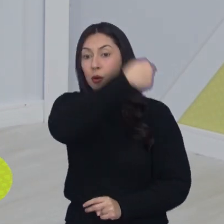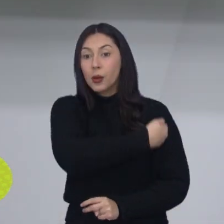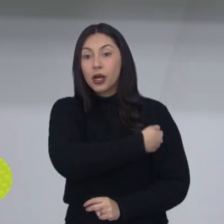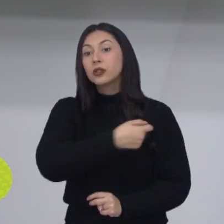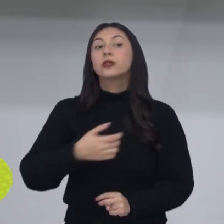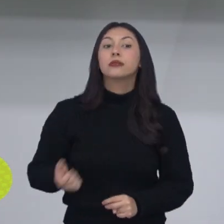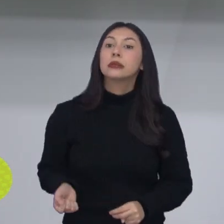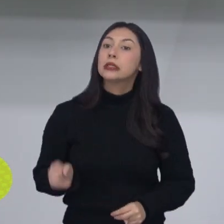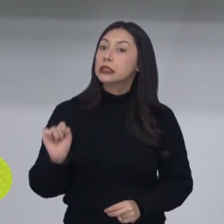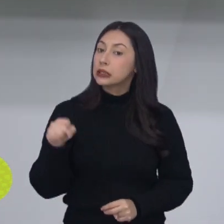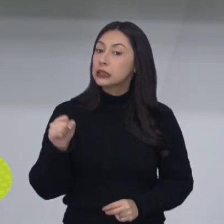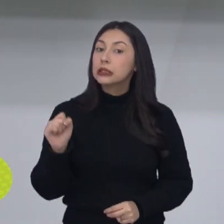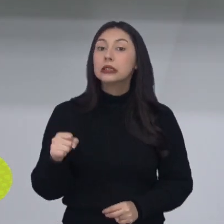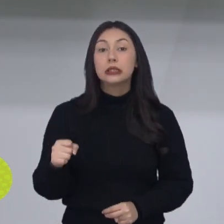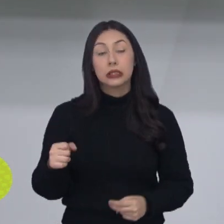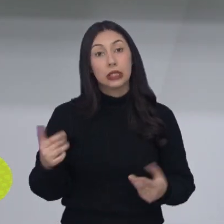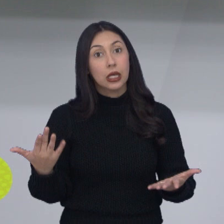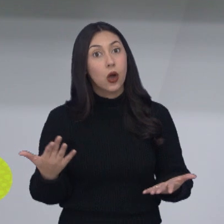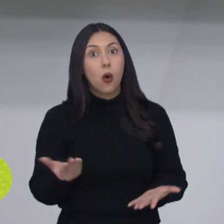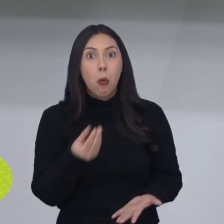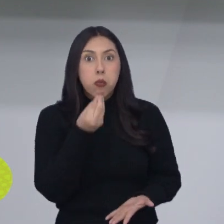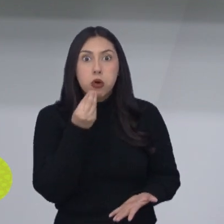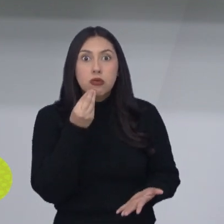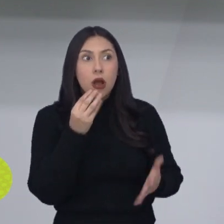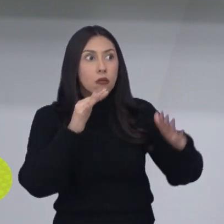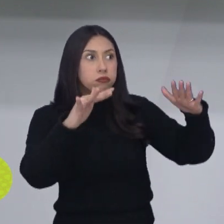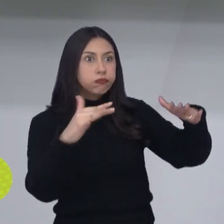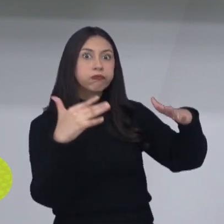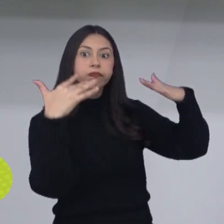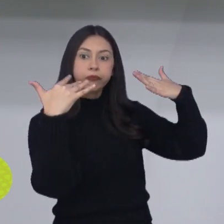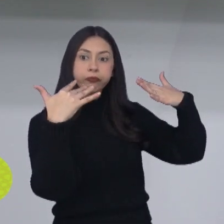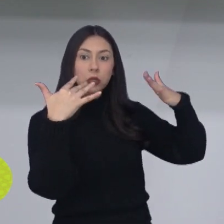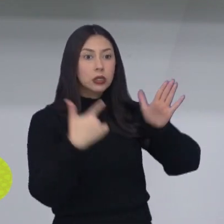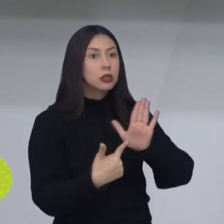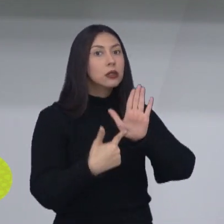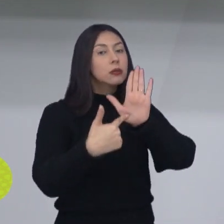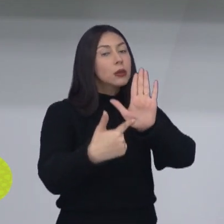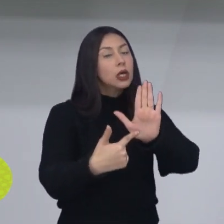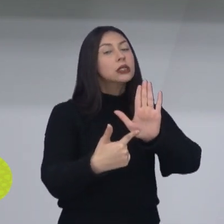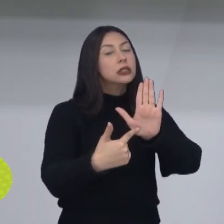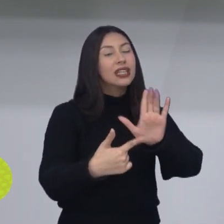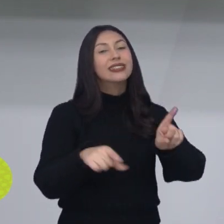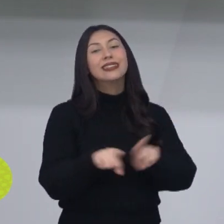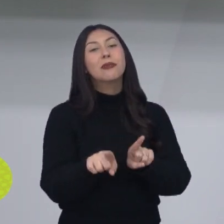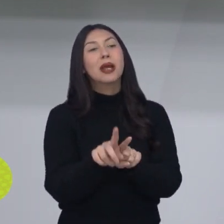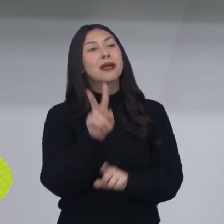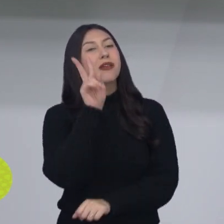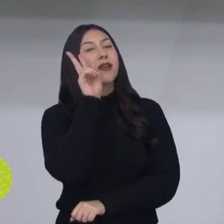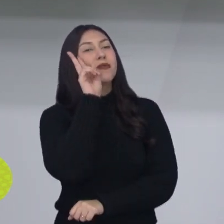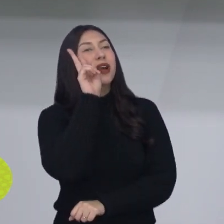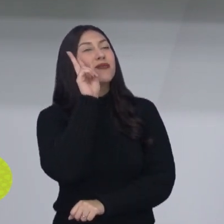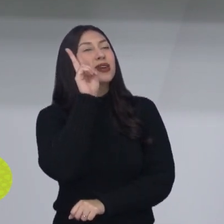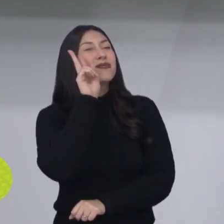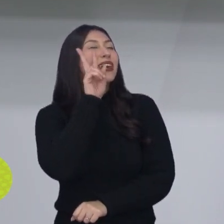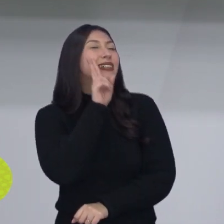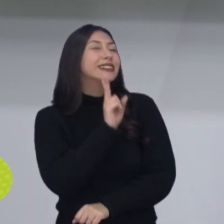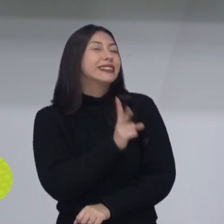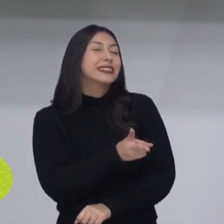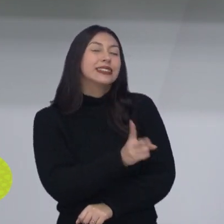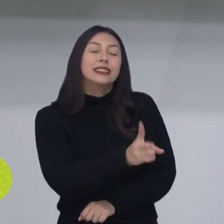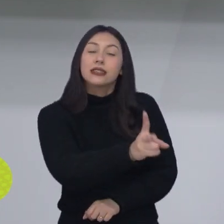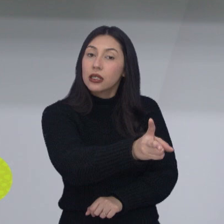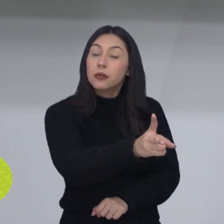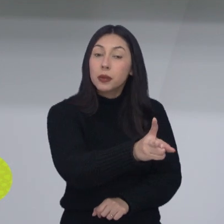É uma chance enorme de visibilidade para esses atletas, para eles poderem aparecer, para ficar guardado, inclusive, na memória. São